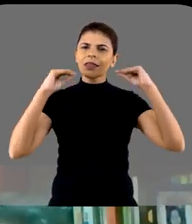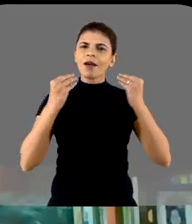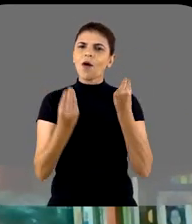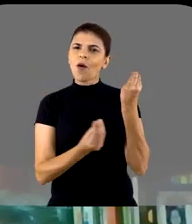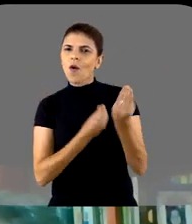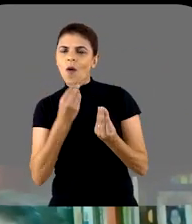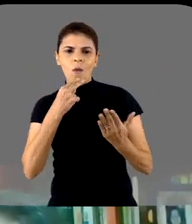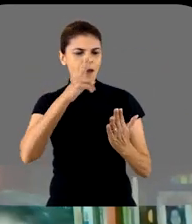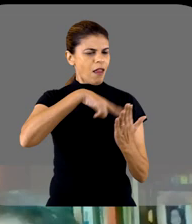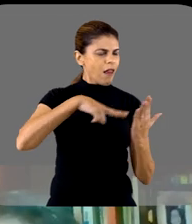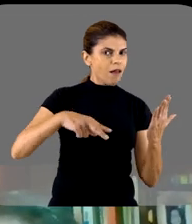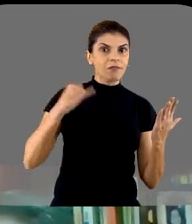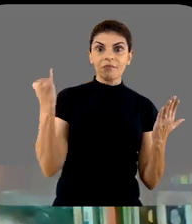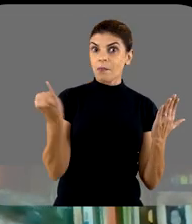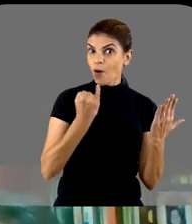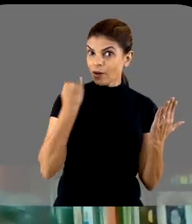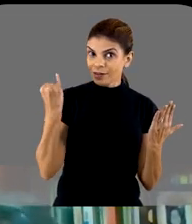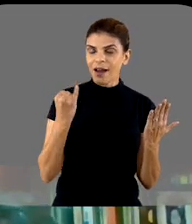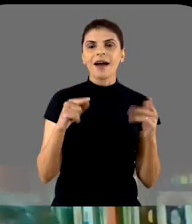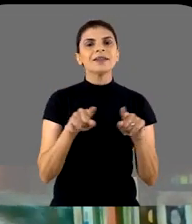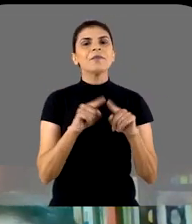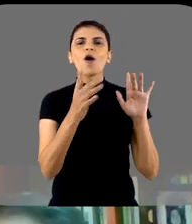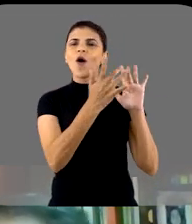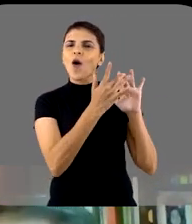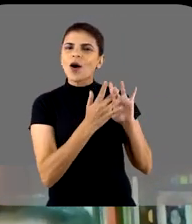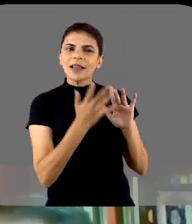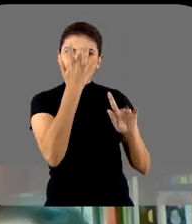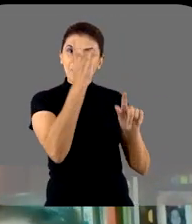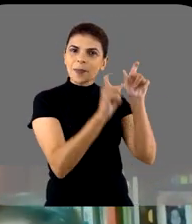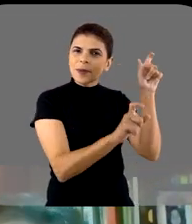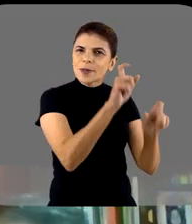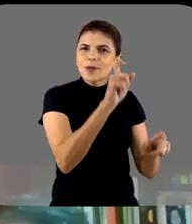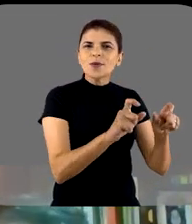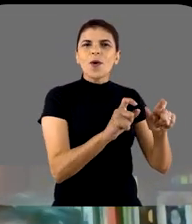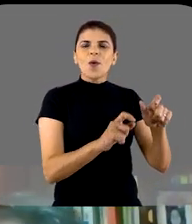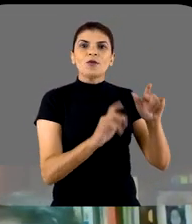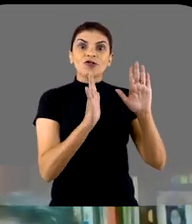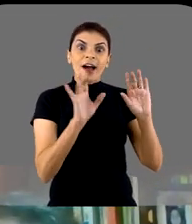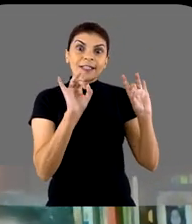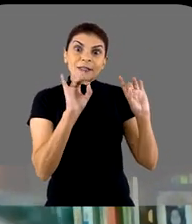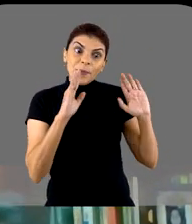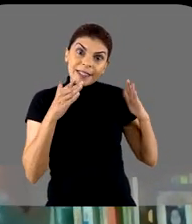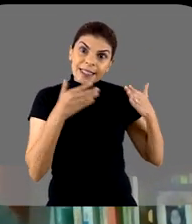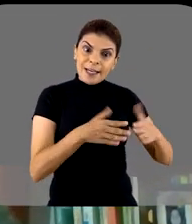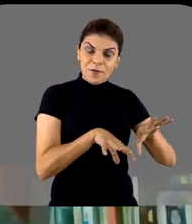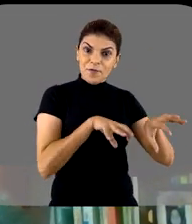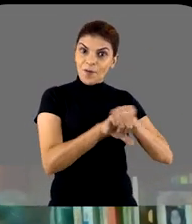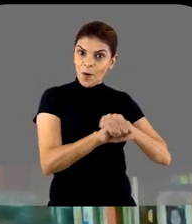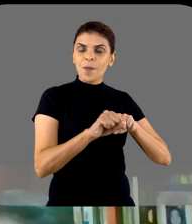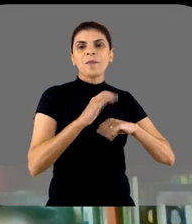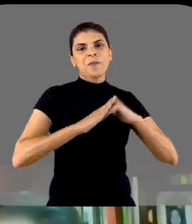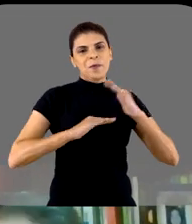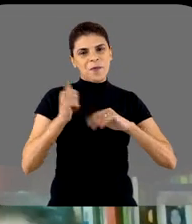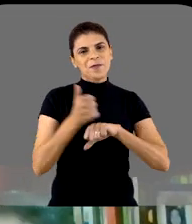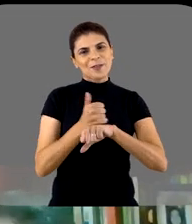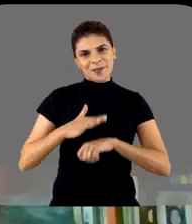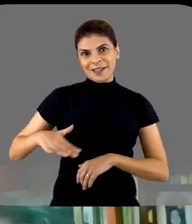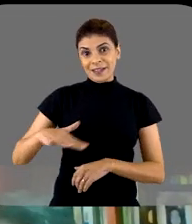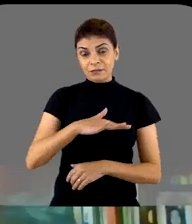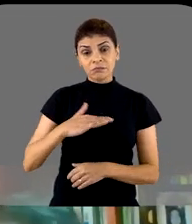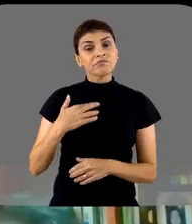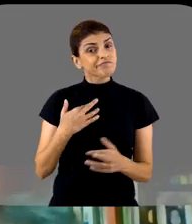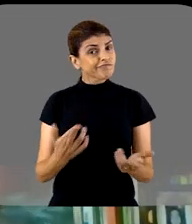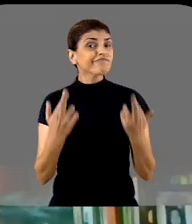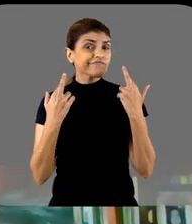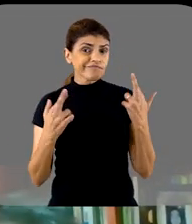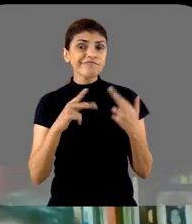leituras importantes, o contato com alguns especialistas também fundamentais do nosso campo, e eu